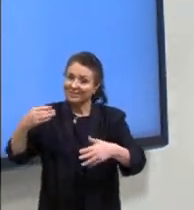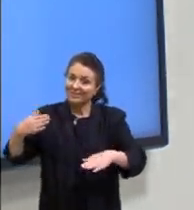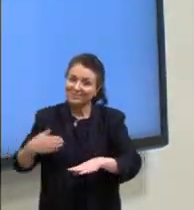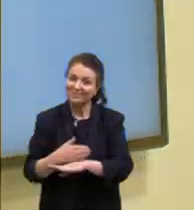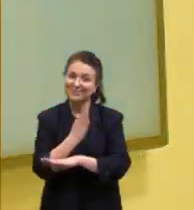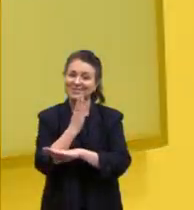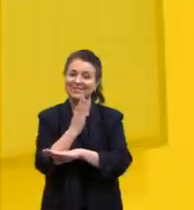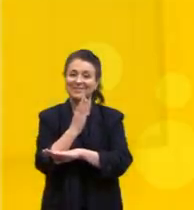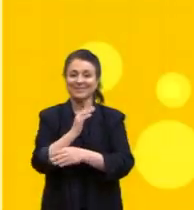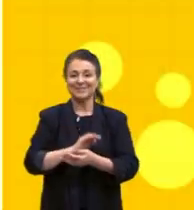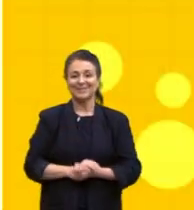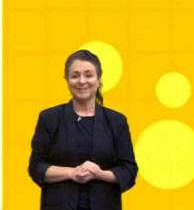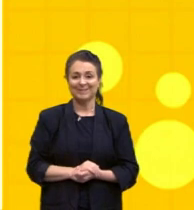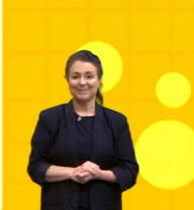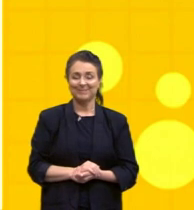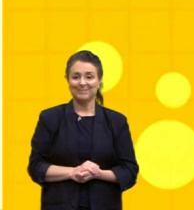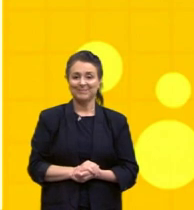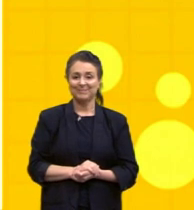Valeu!